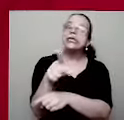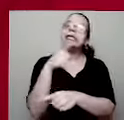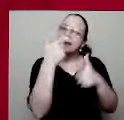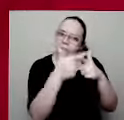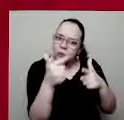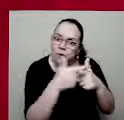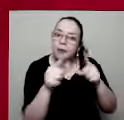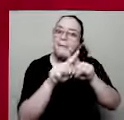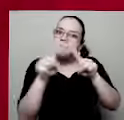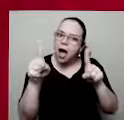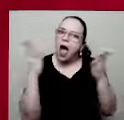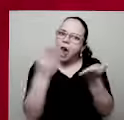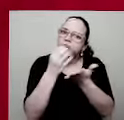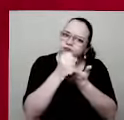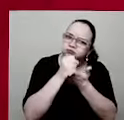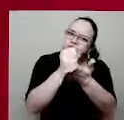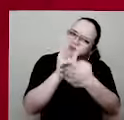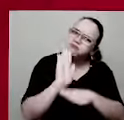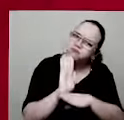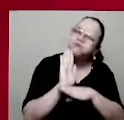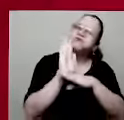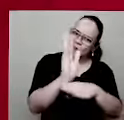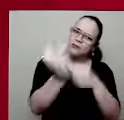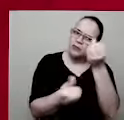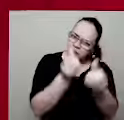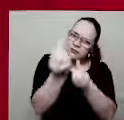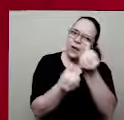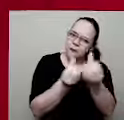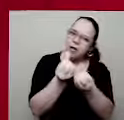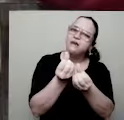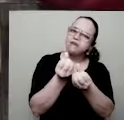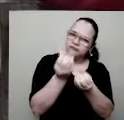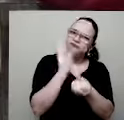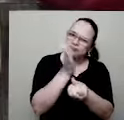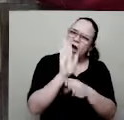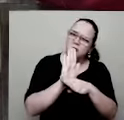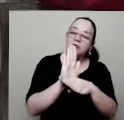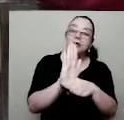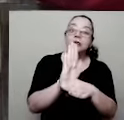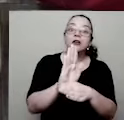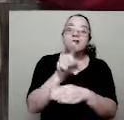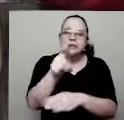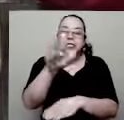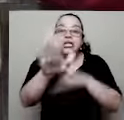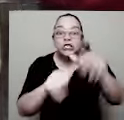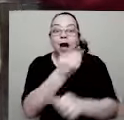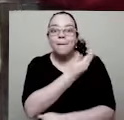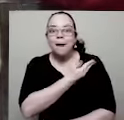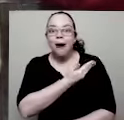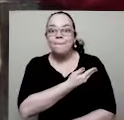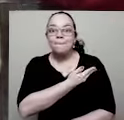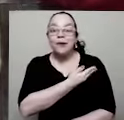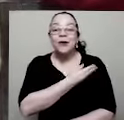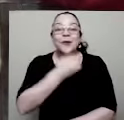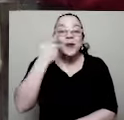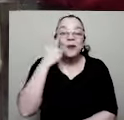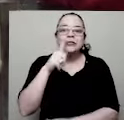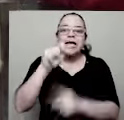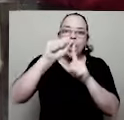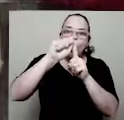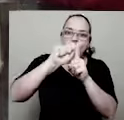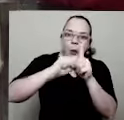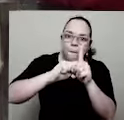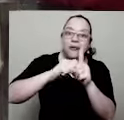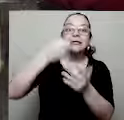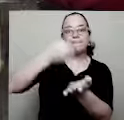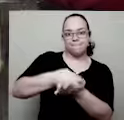algum problema e acumulou débitos no primeiro semestre de 2020. Indicando um amigo, você tem desconto de uma mensalidade até